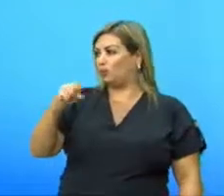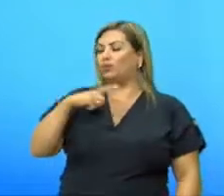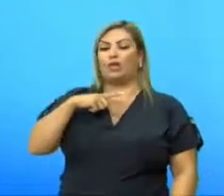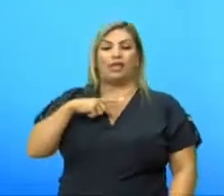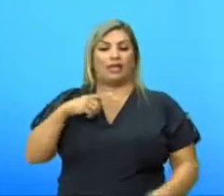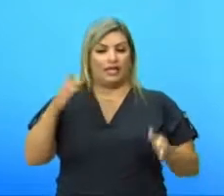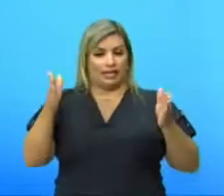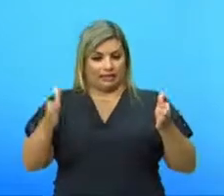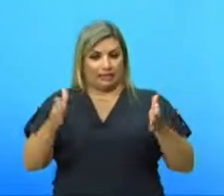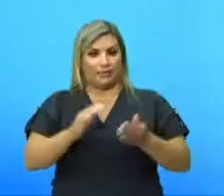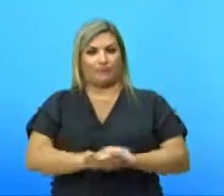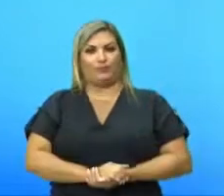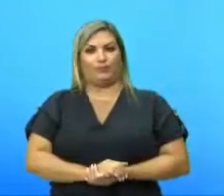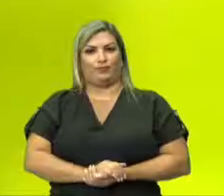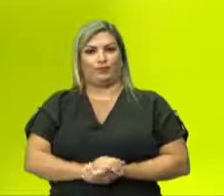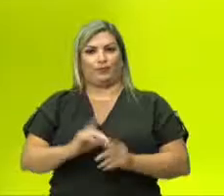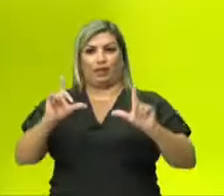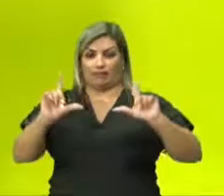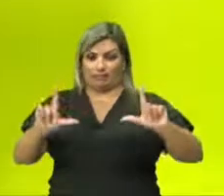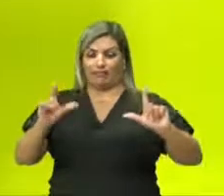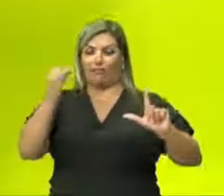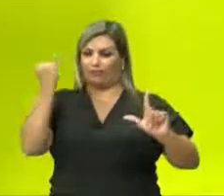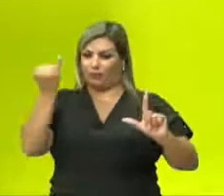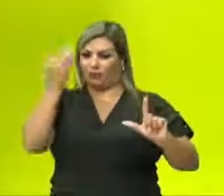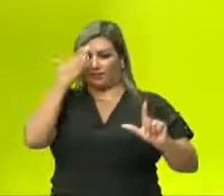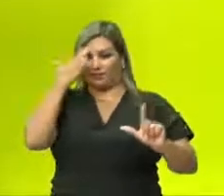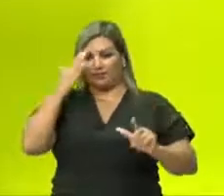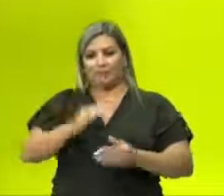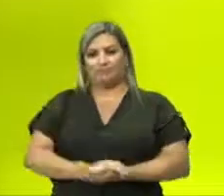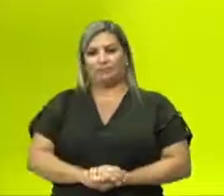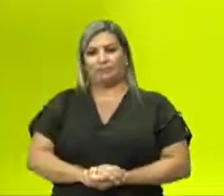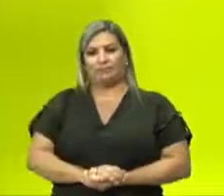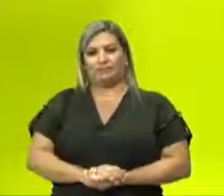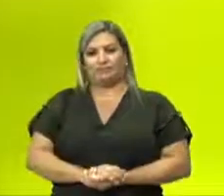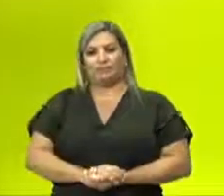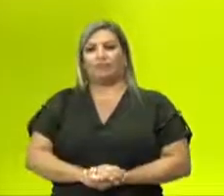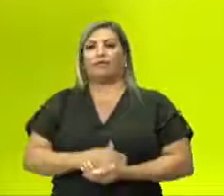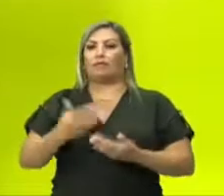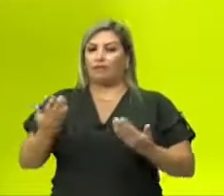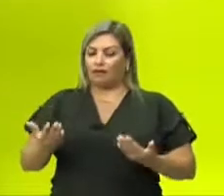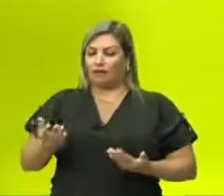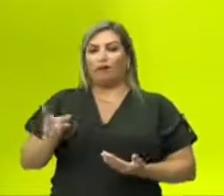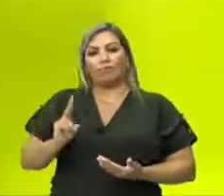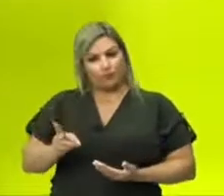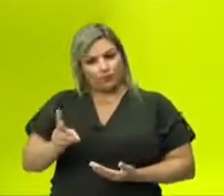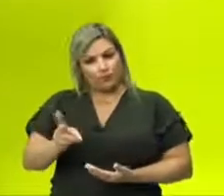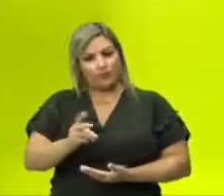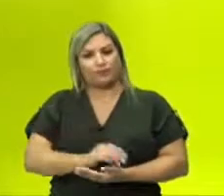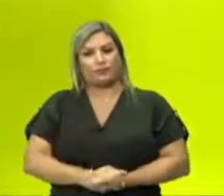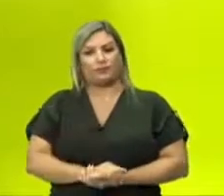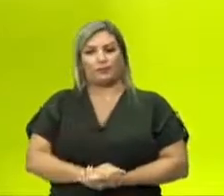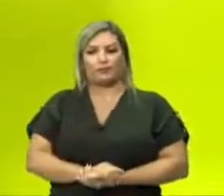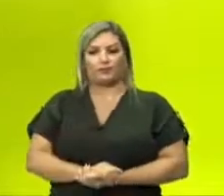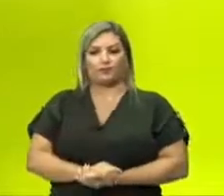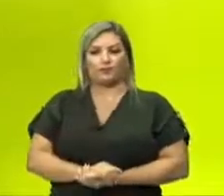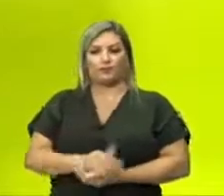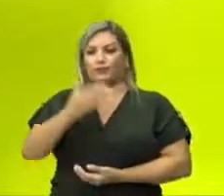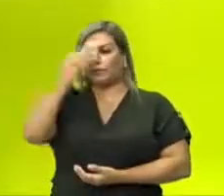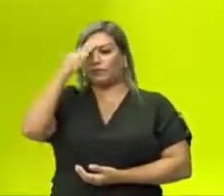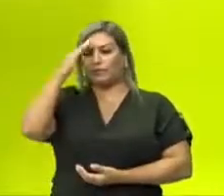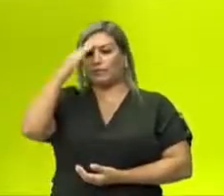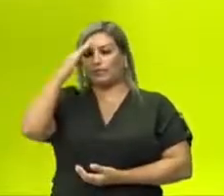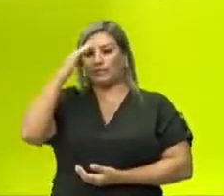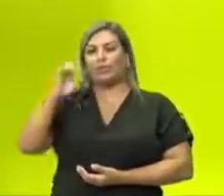retângulos. polígonos. Muito importante isso, né? Viu aí? Ah, então agora vamos para lá. Agora a gente vai entender